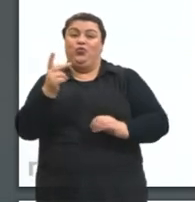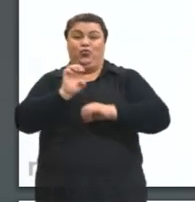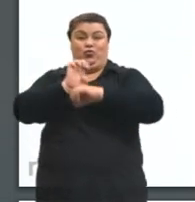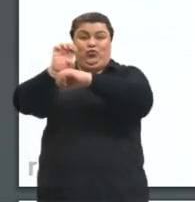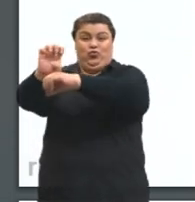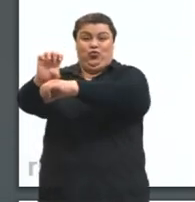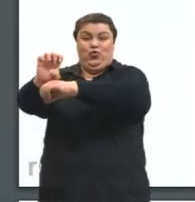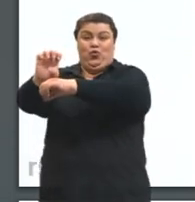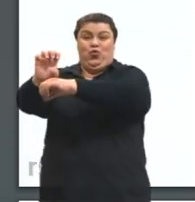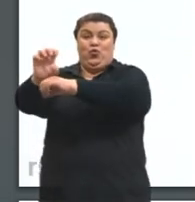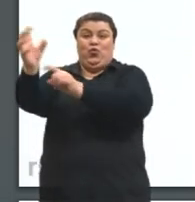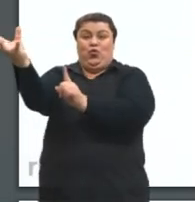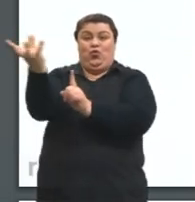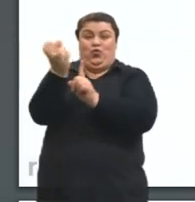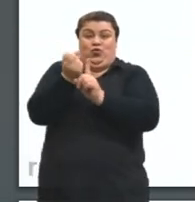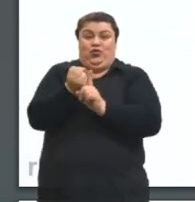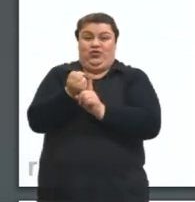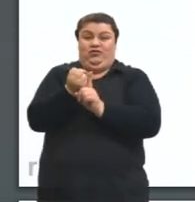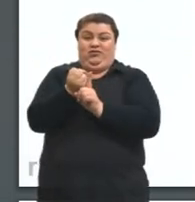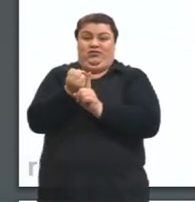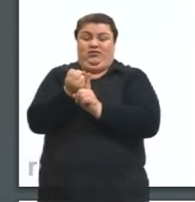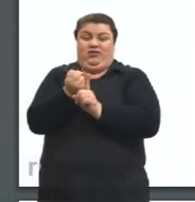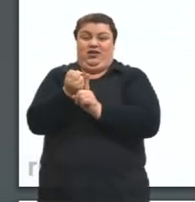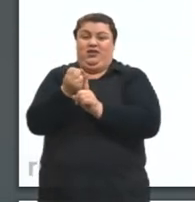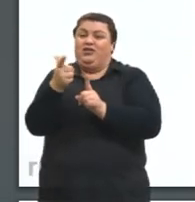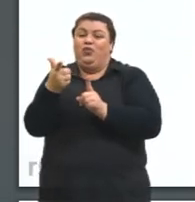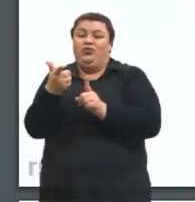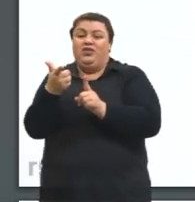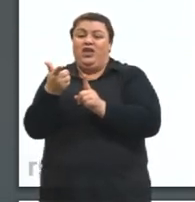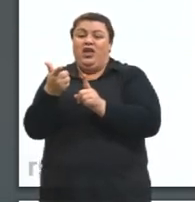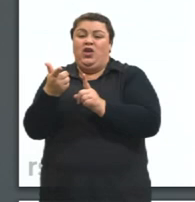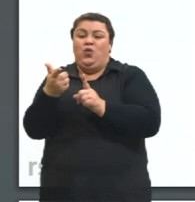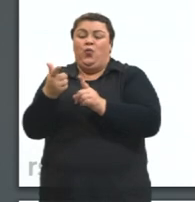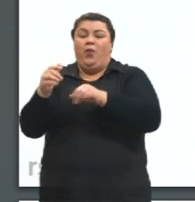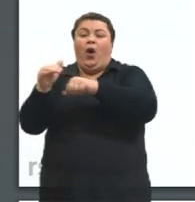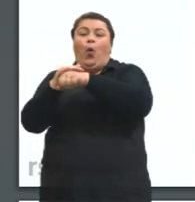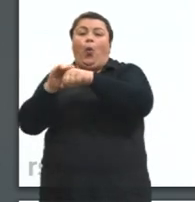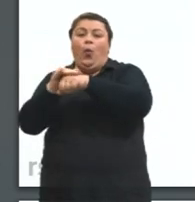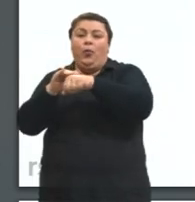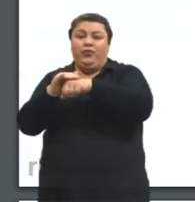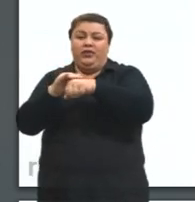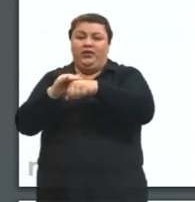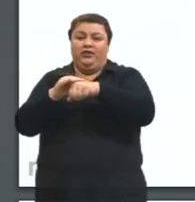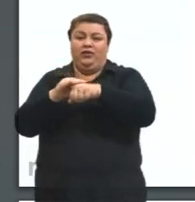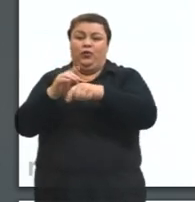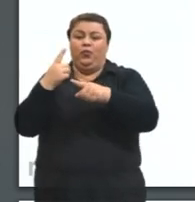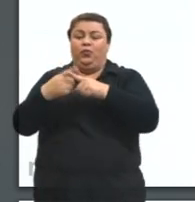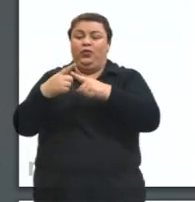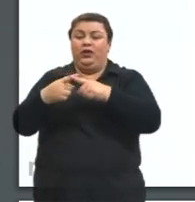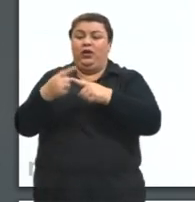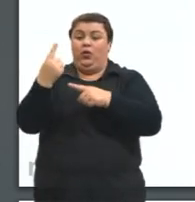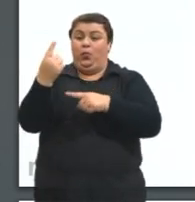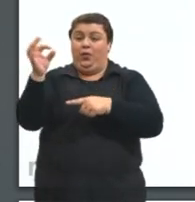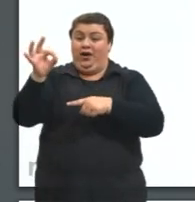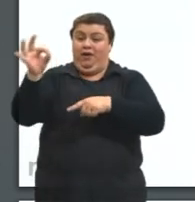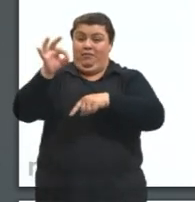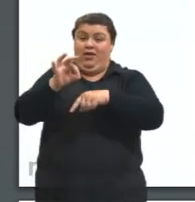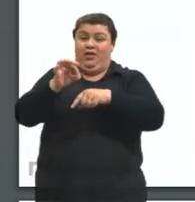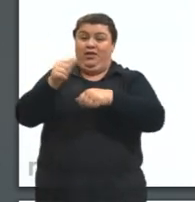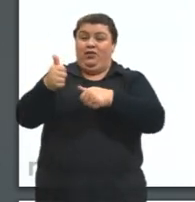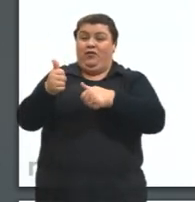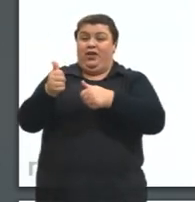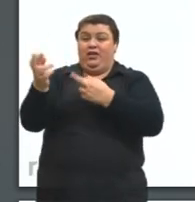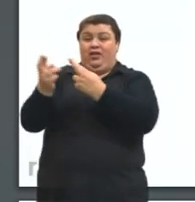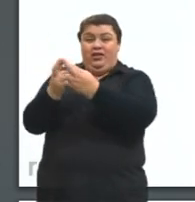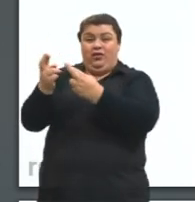diálogo e ela não é reproduzível. Uma abelha não vai reproduzir a mesma coisa que a outra. Segundo termo,